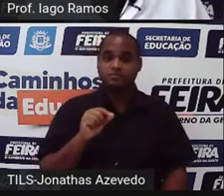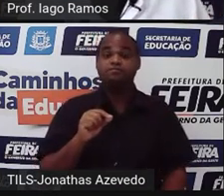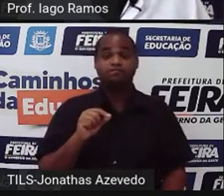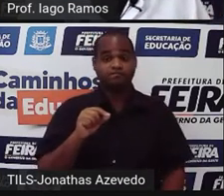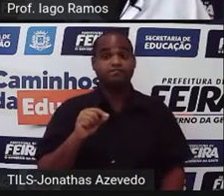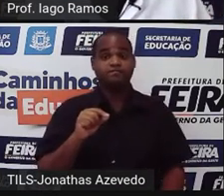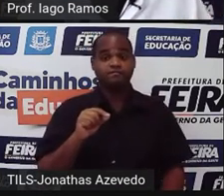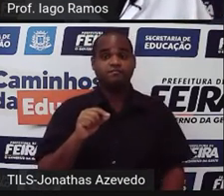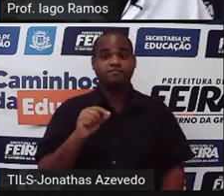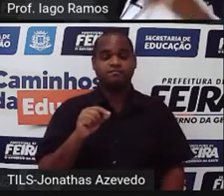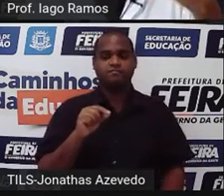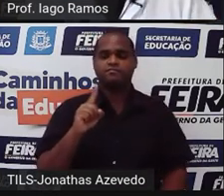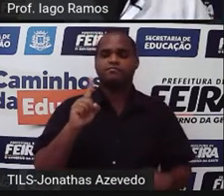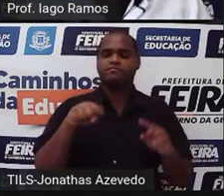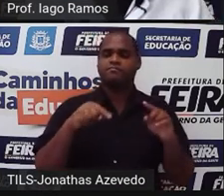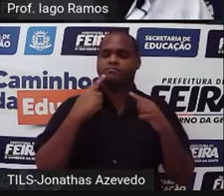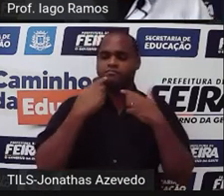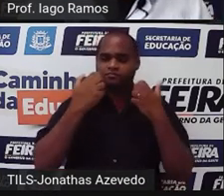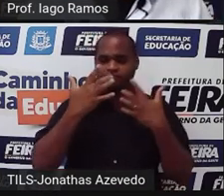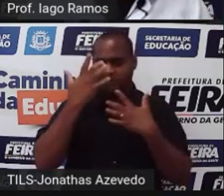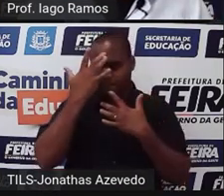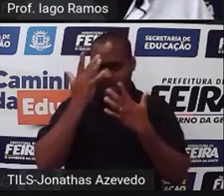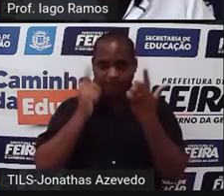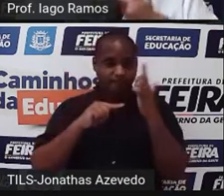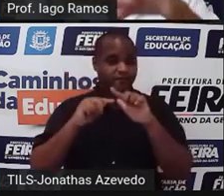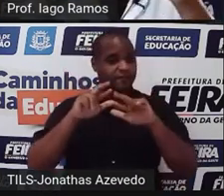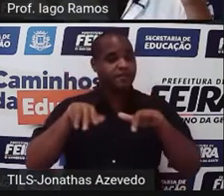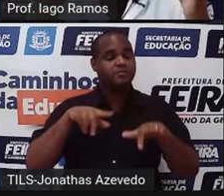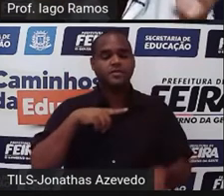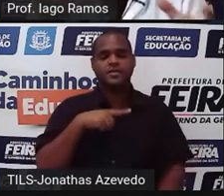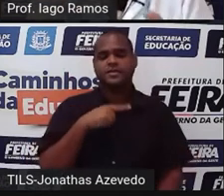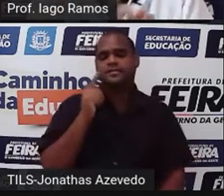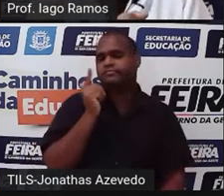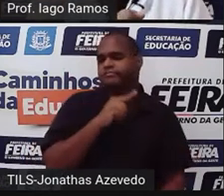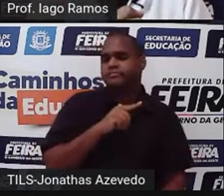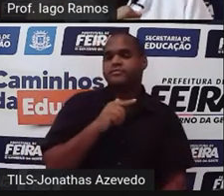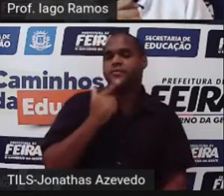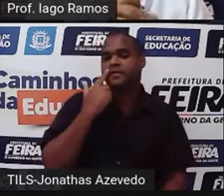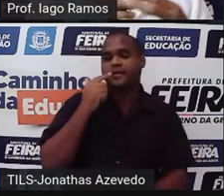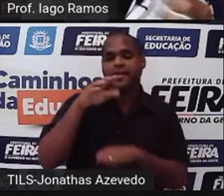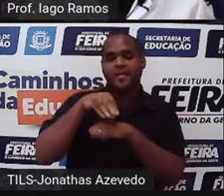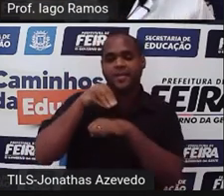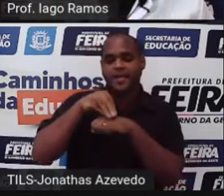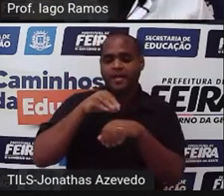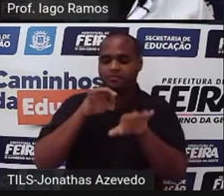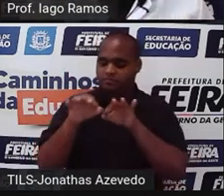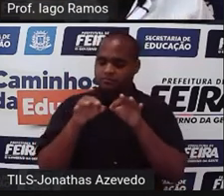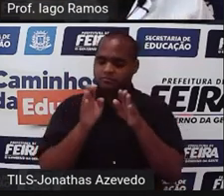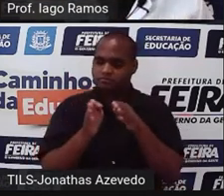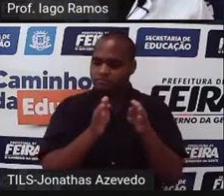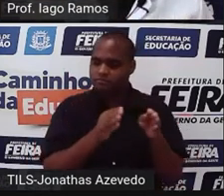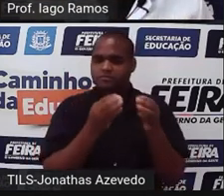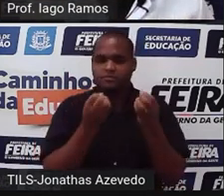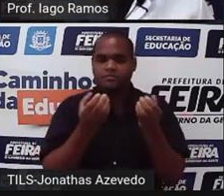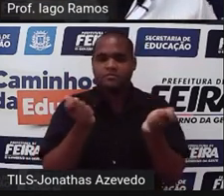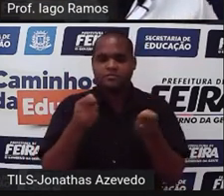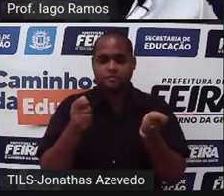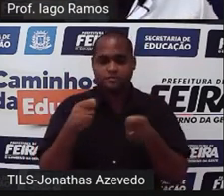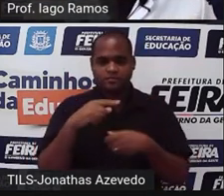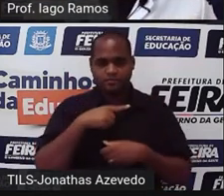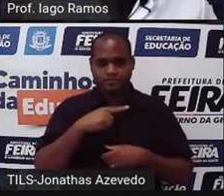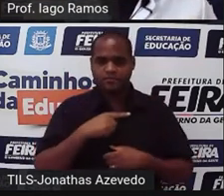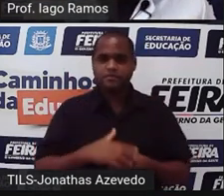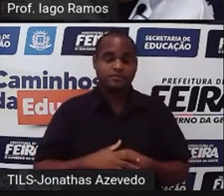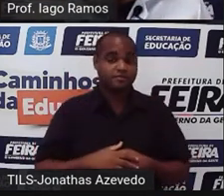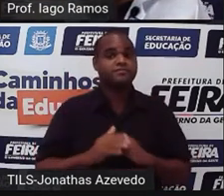fica mais fácil de entender se a gente pegar o que tá aí e organizar isso, tá? Mas